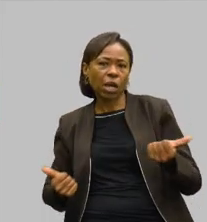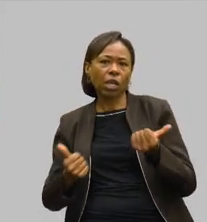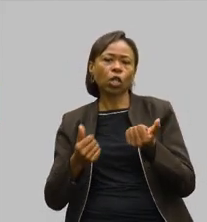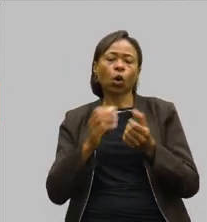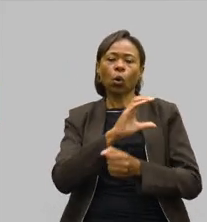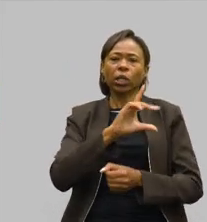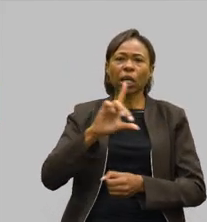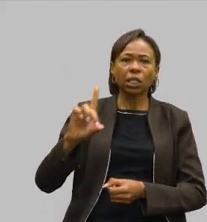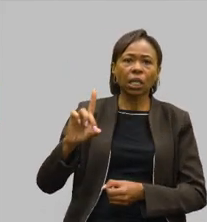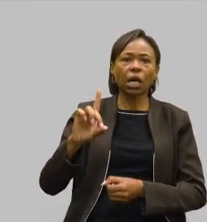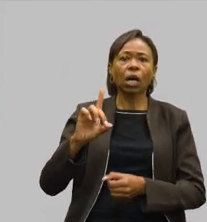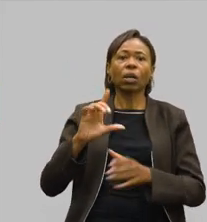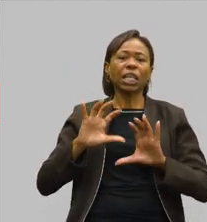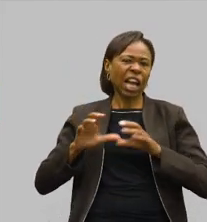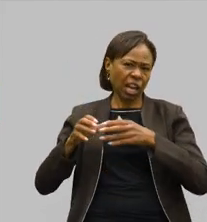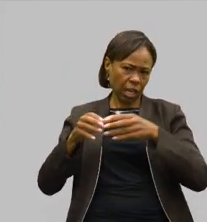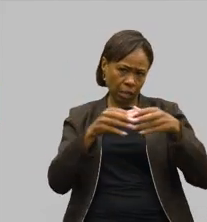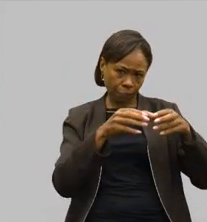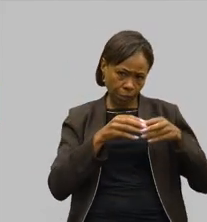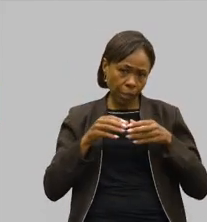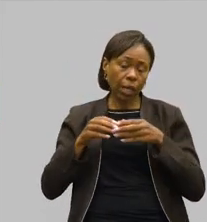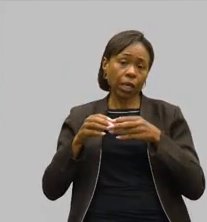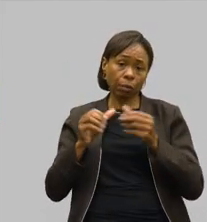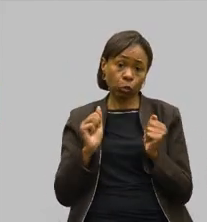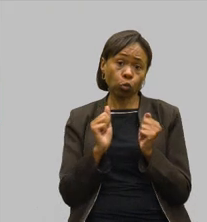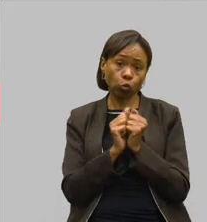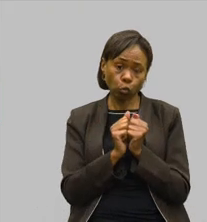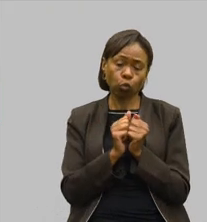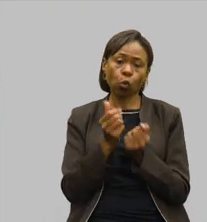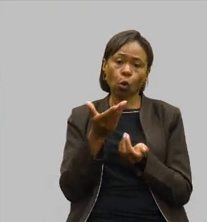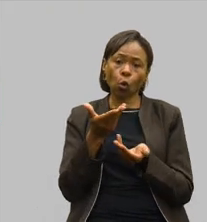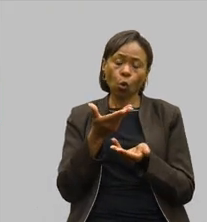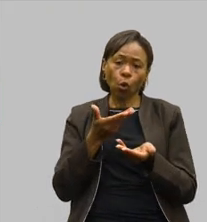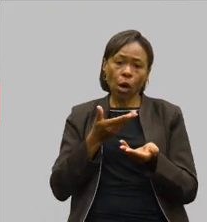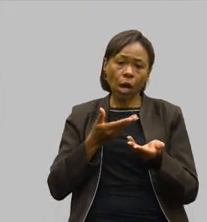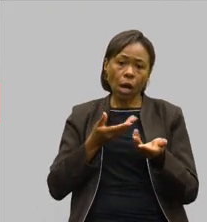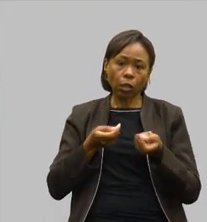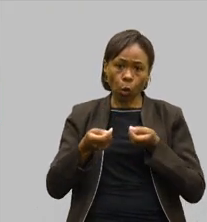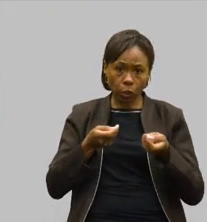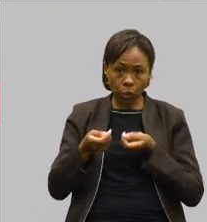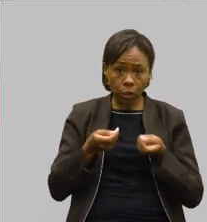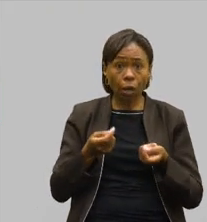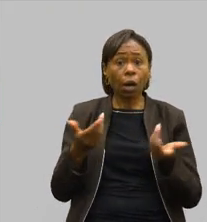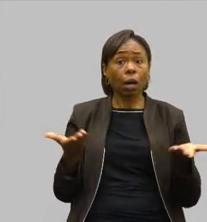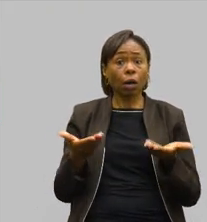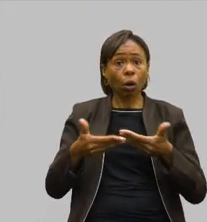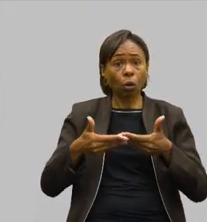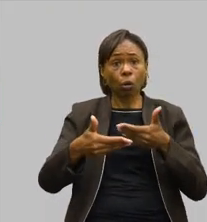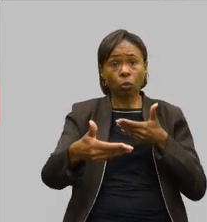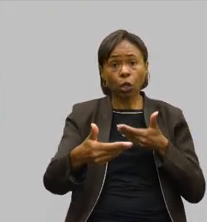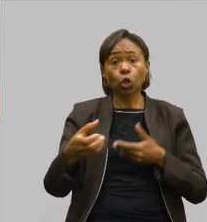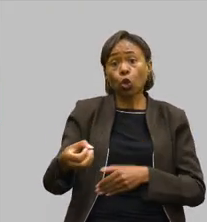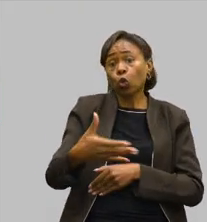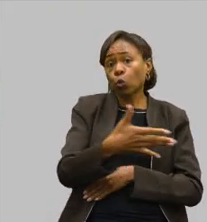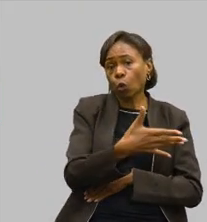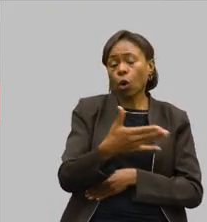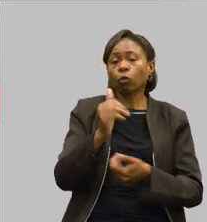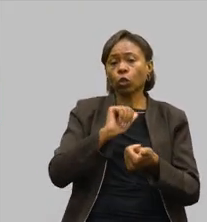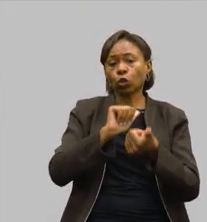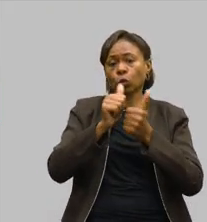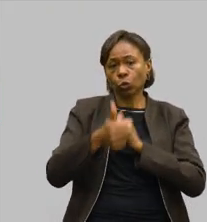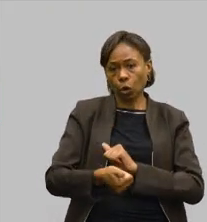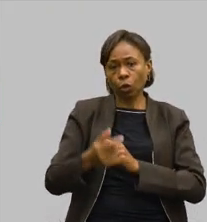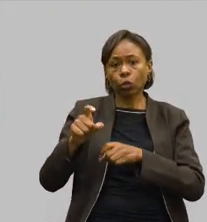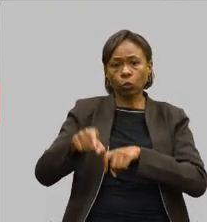staff, que é a equipe envolvida para a organização. E nós teremos também agora a nova edição dos Jogos do